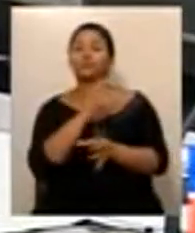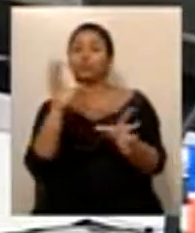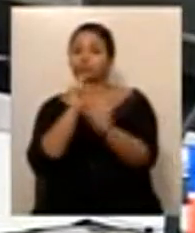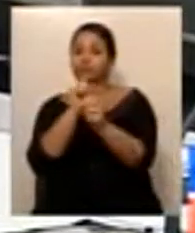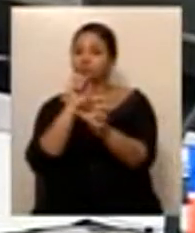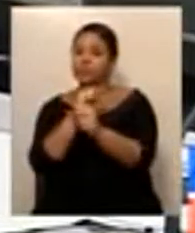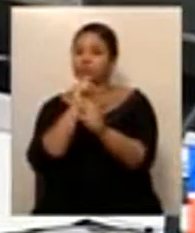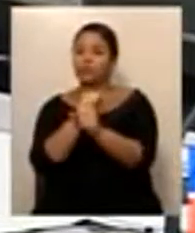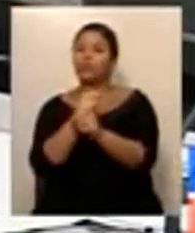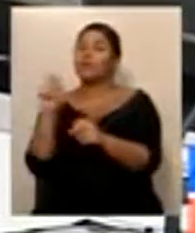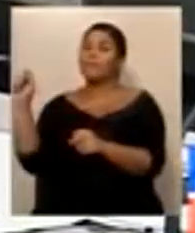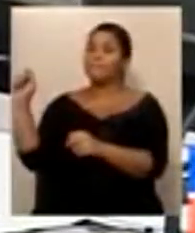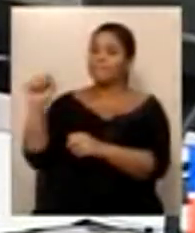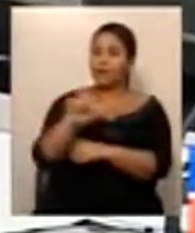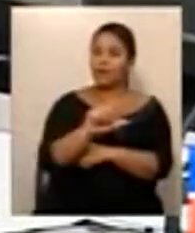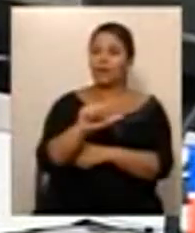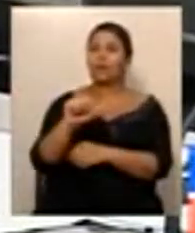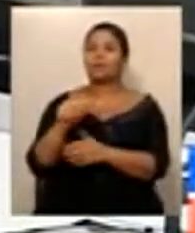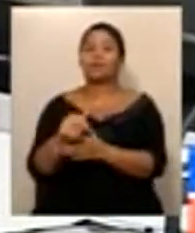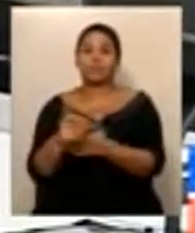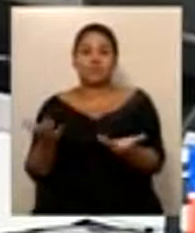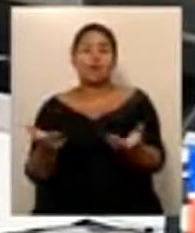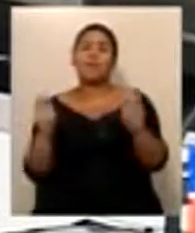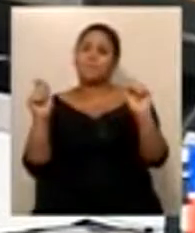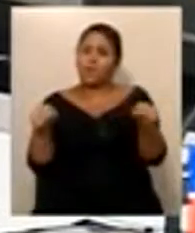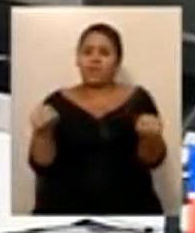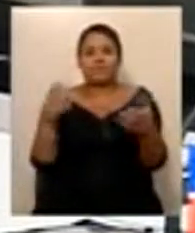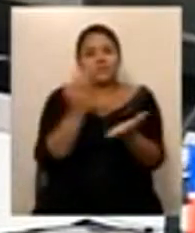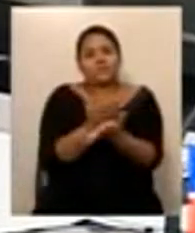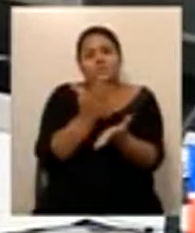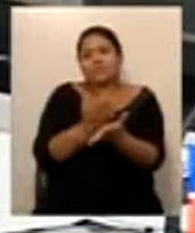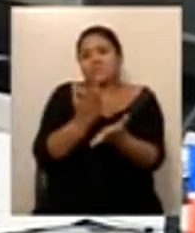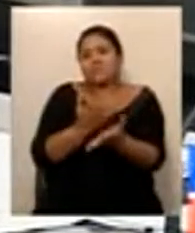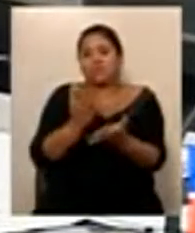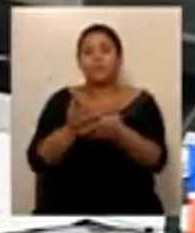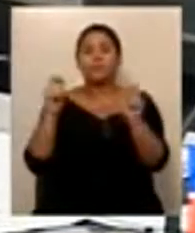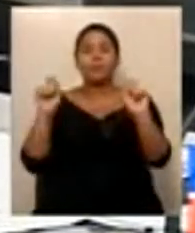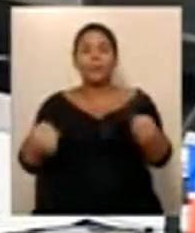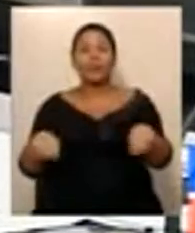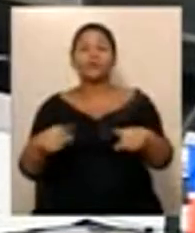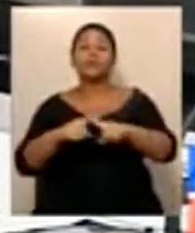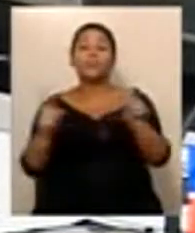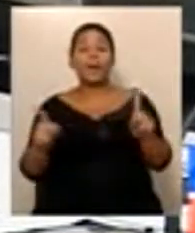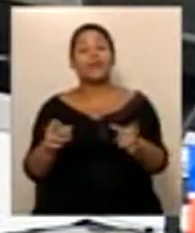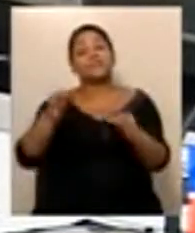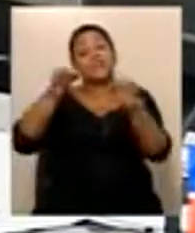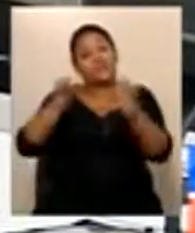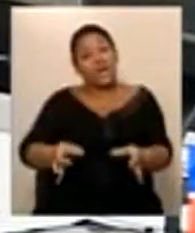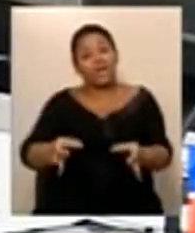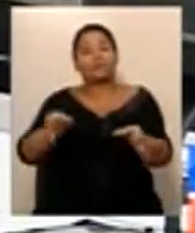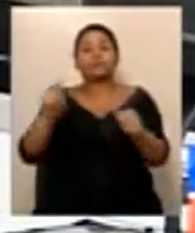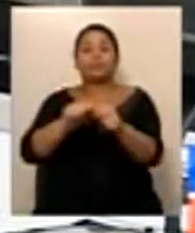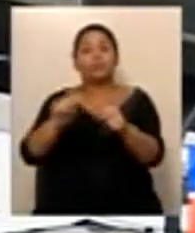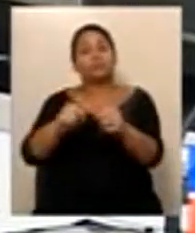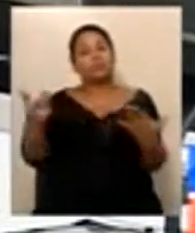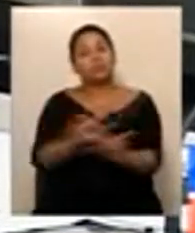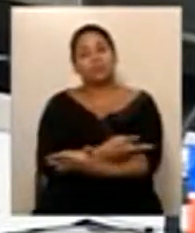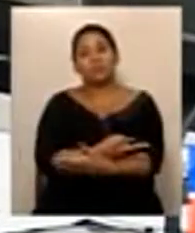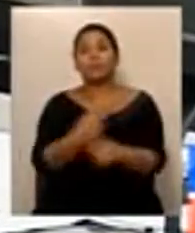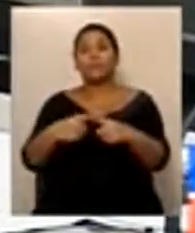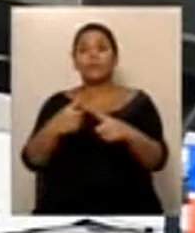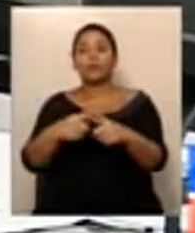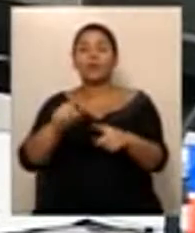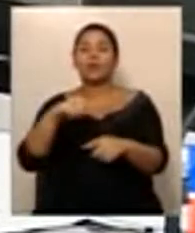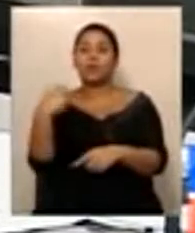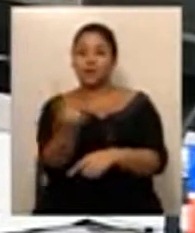referente aos oito anos, nem que seja parcelada, mas que faça justiça, porque essa